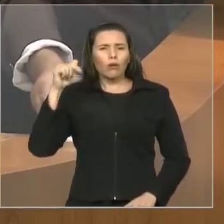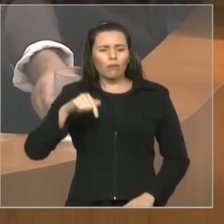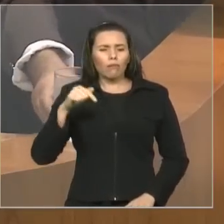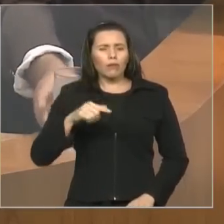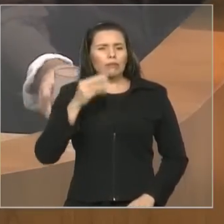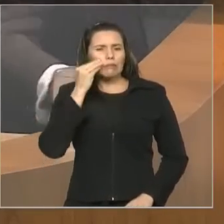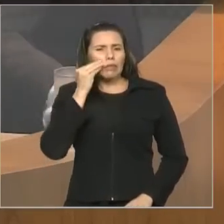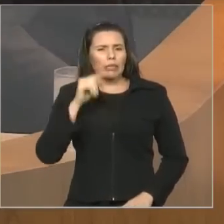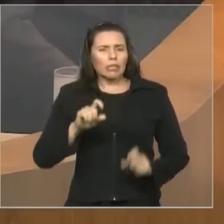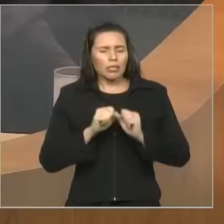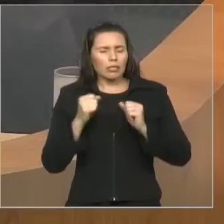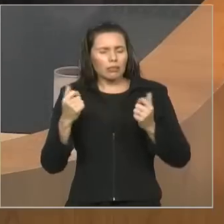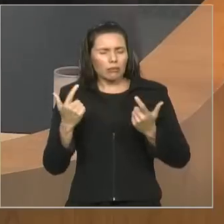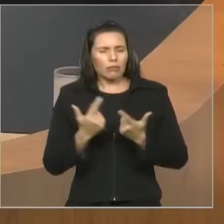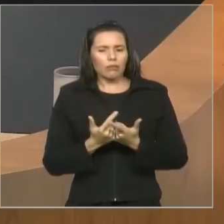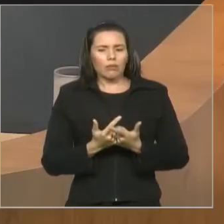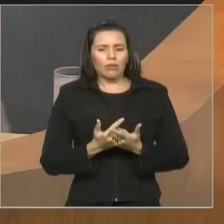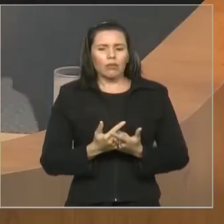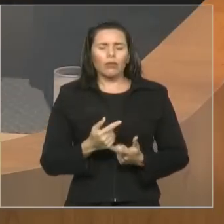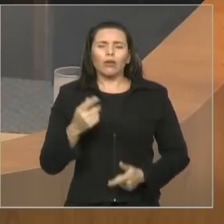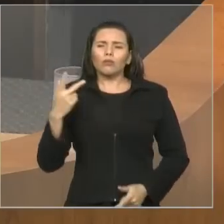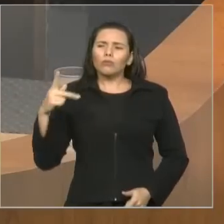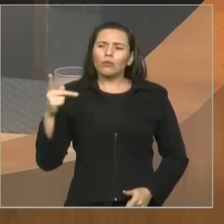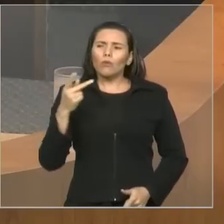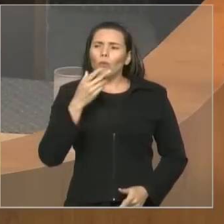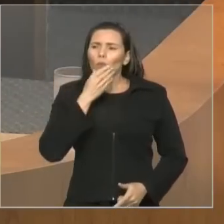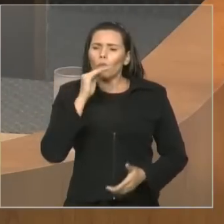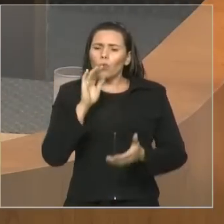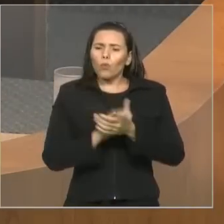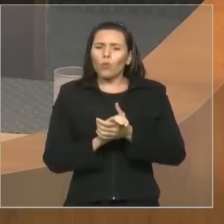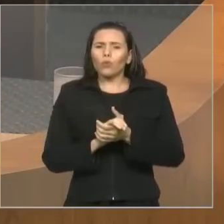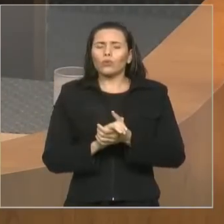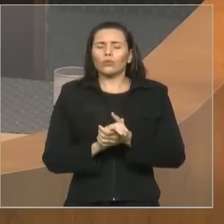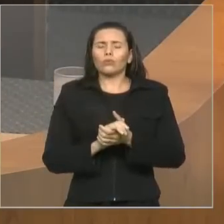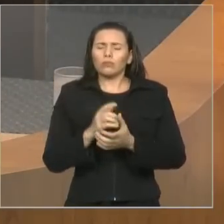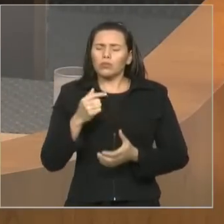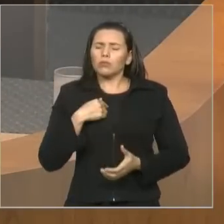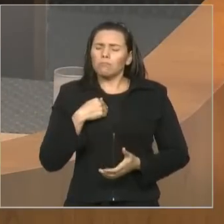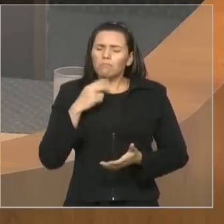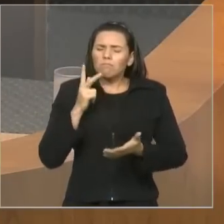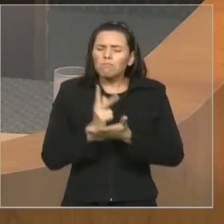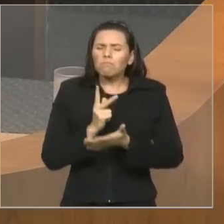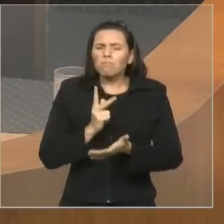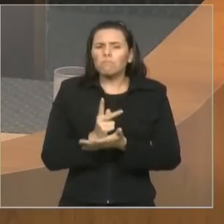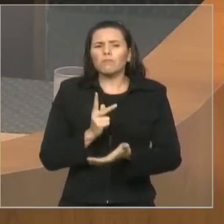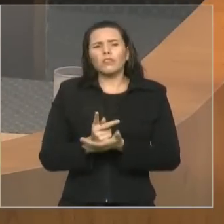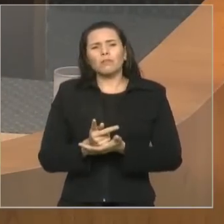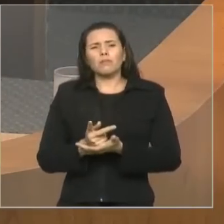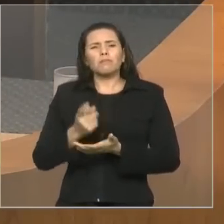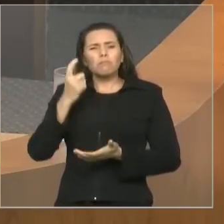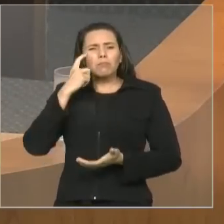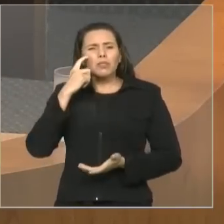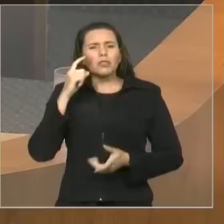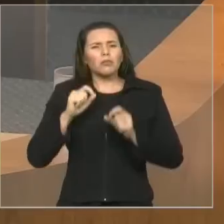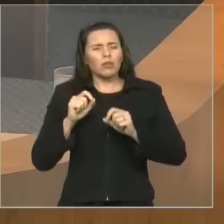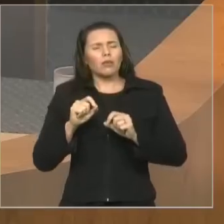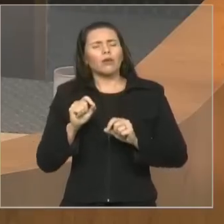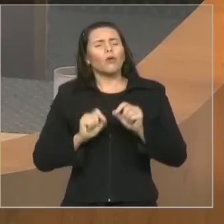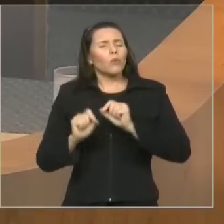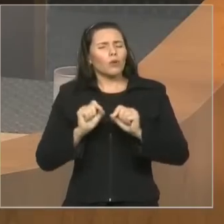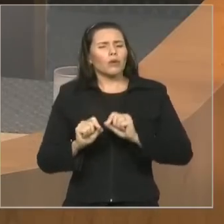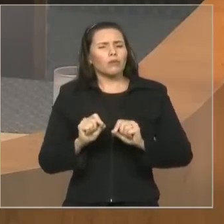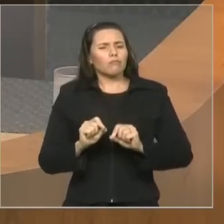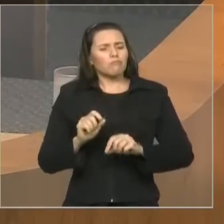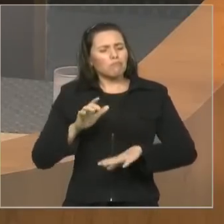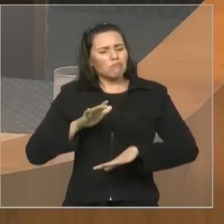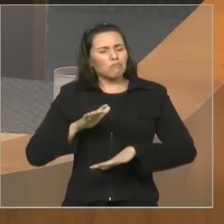pelo marido que eu admirei muito enquanto em vida, deputado Humberto Coutinho, sem sombra de dúvida, um dos melhores presidentes